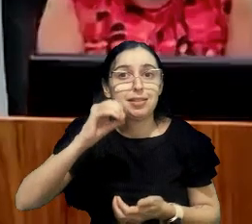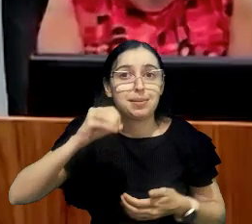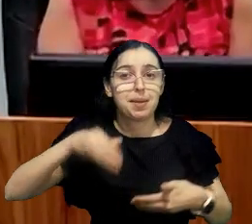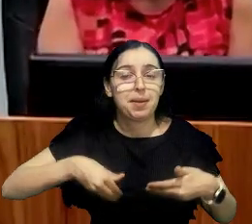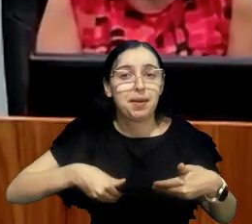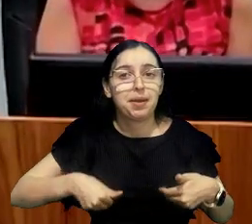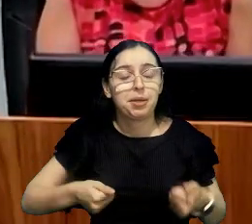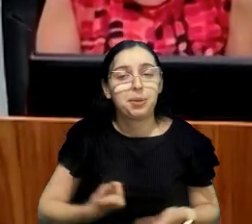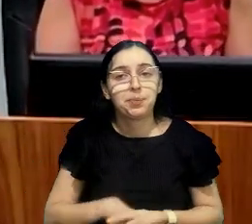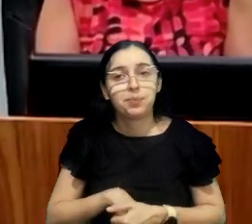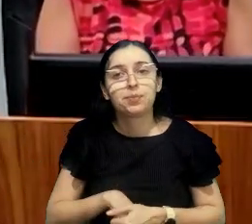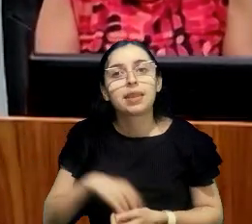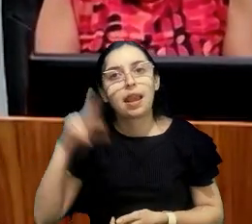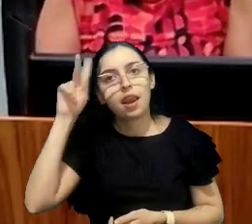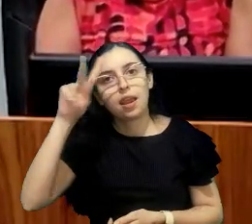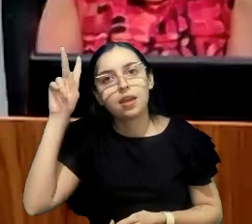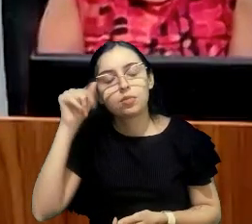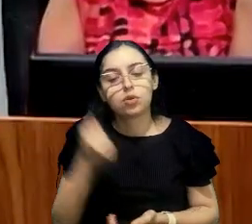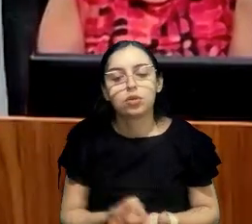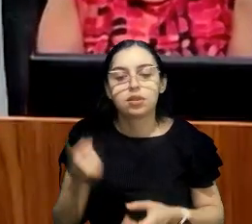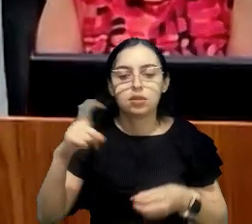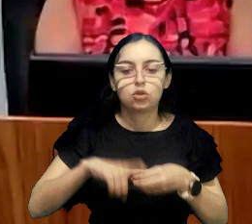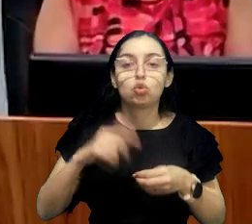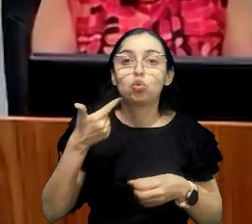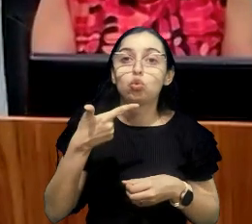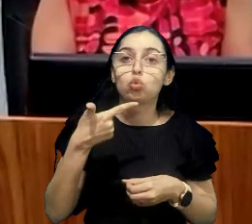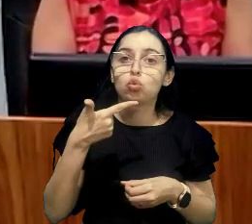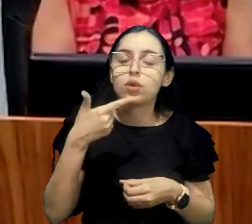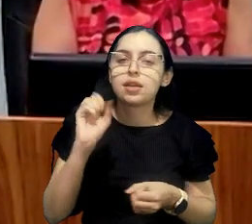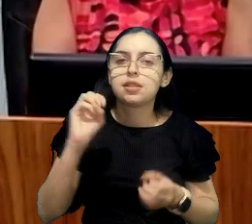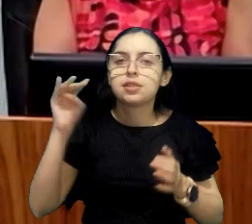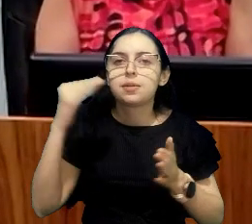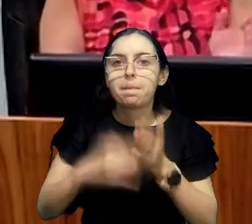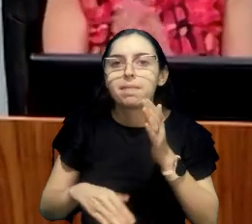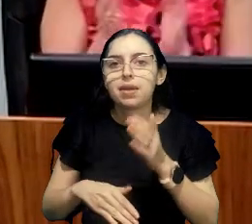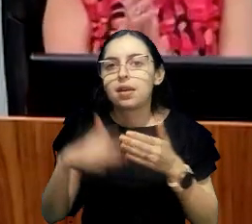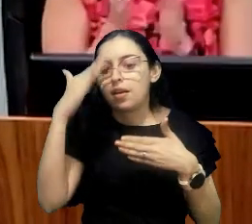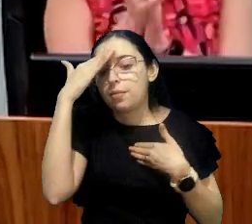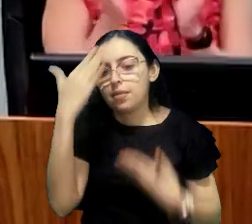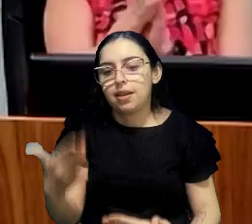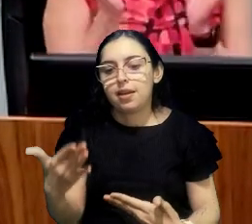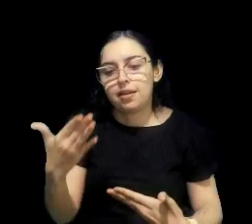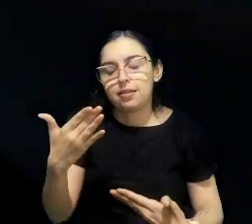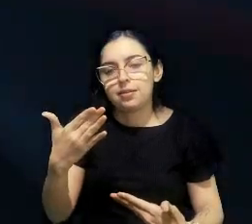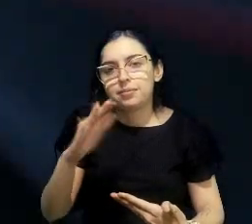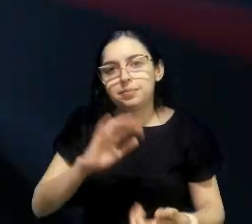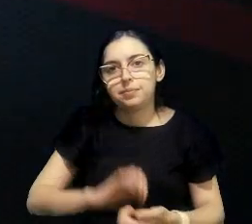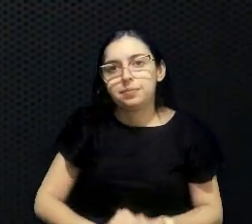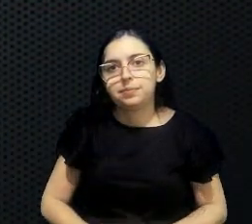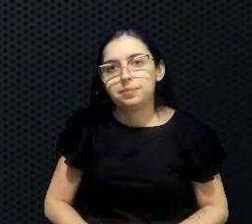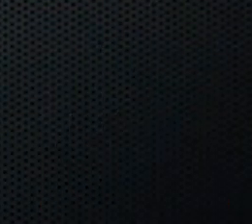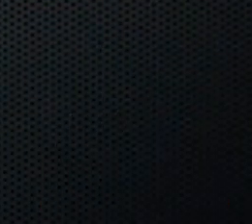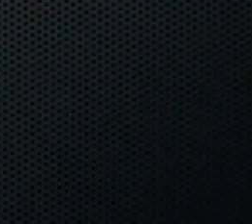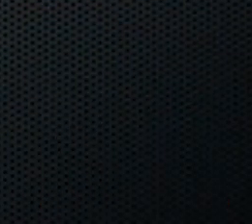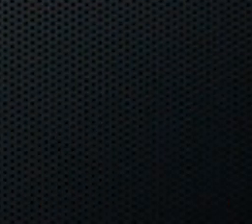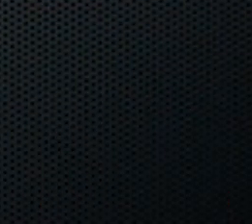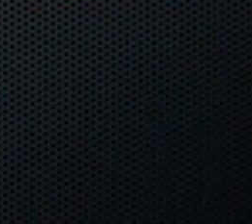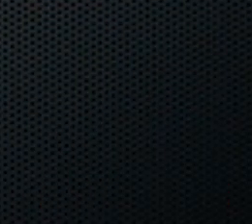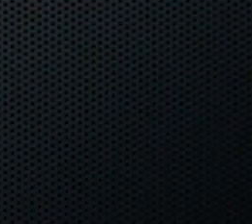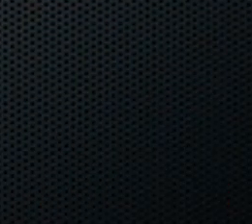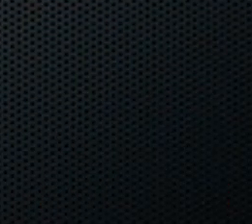e lembro que nós voltamos duas e meia, muito obrigada, gente. e e